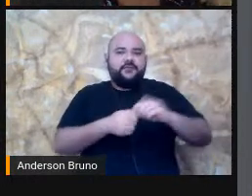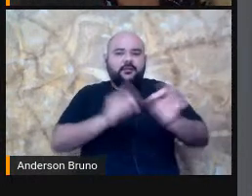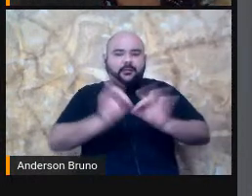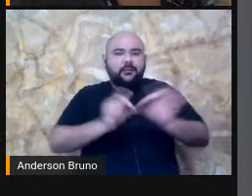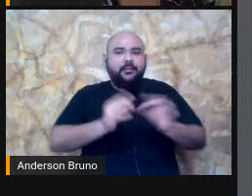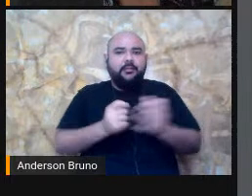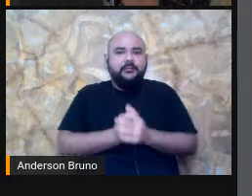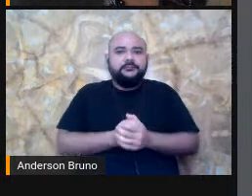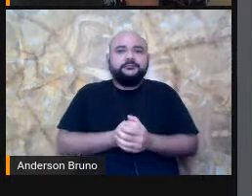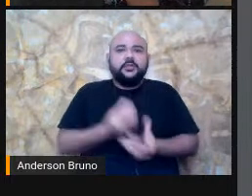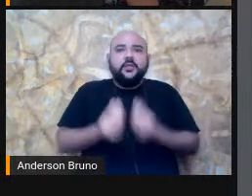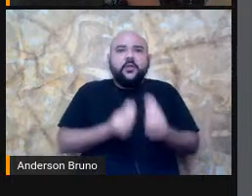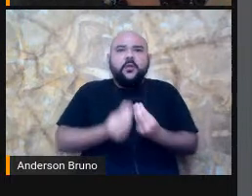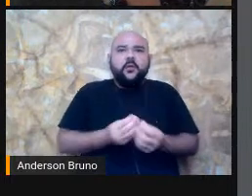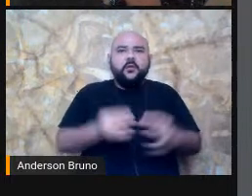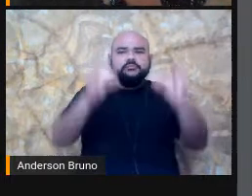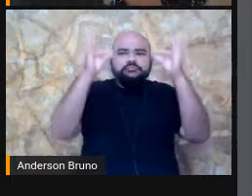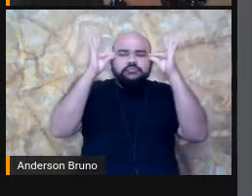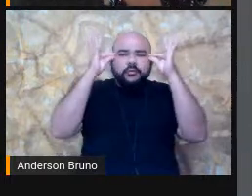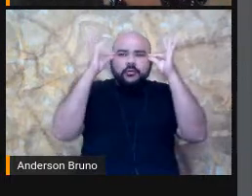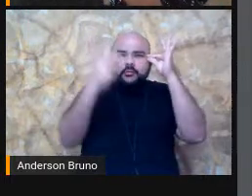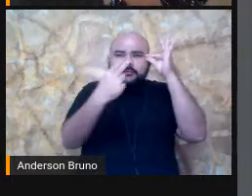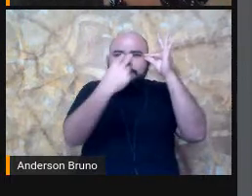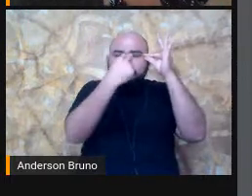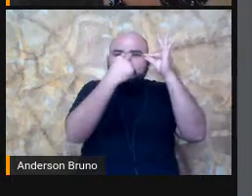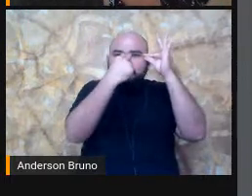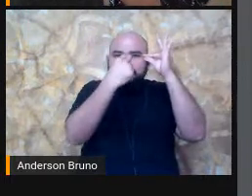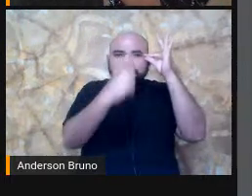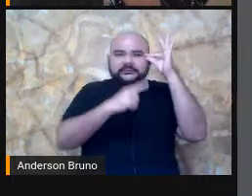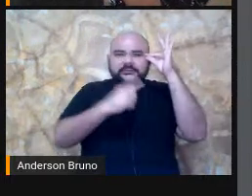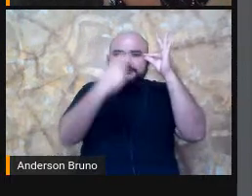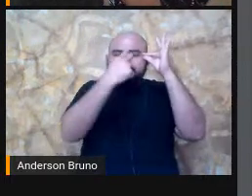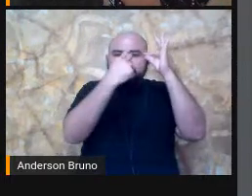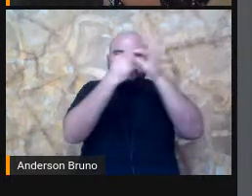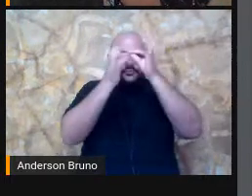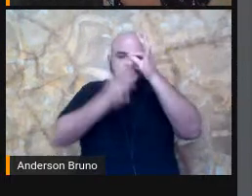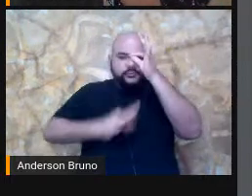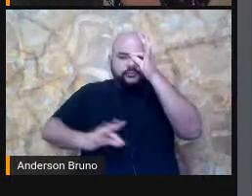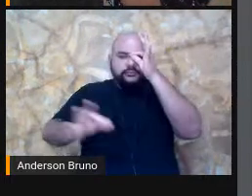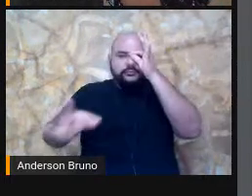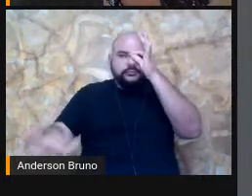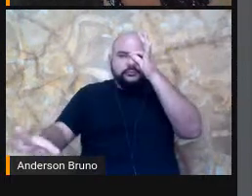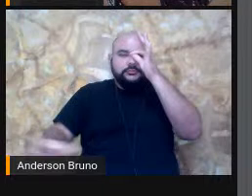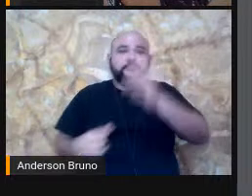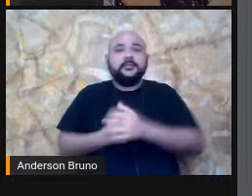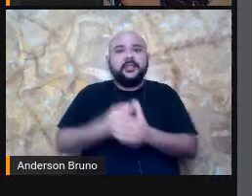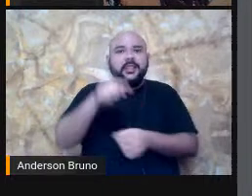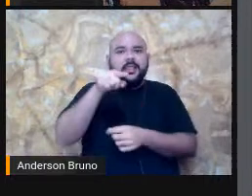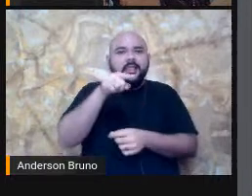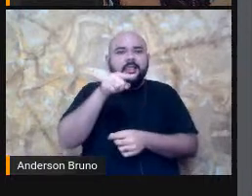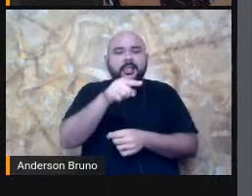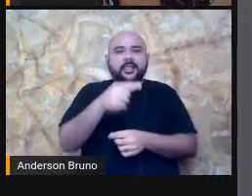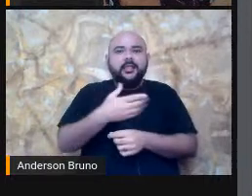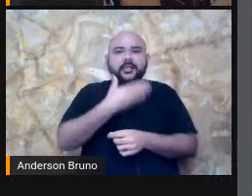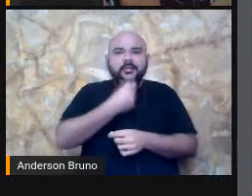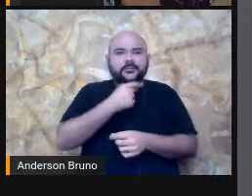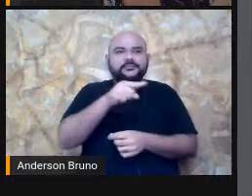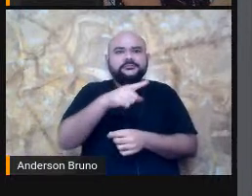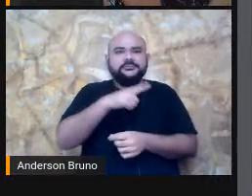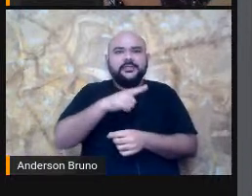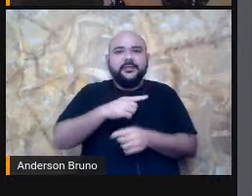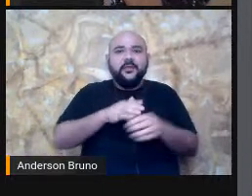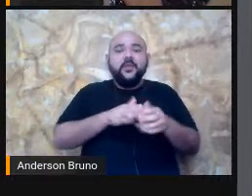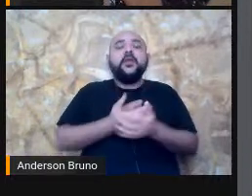No óculos Né? E ele pisca O único movimento Que ele tem controle É o piscar de olhos